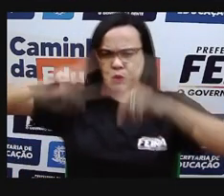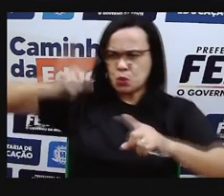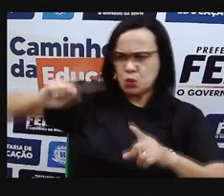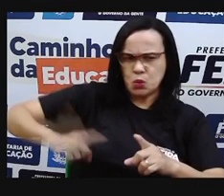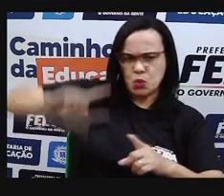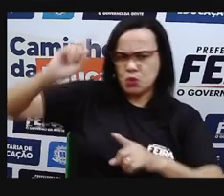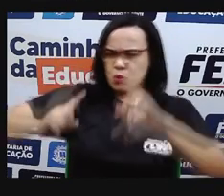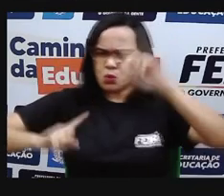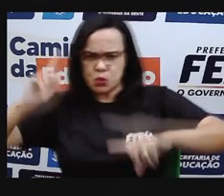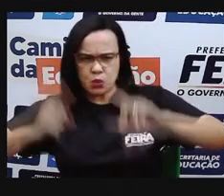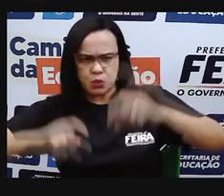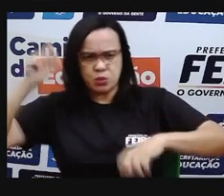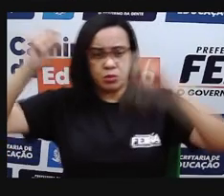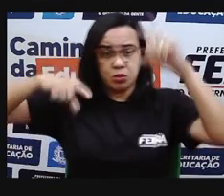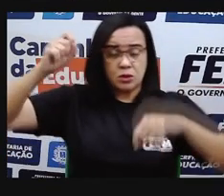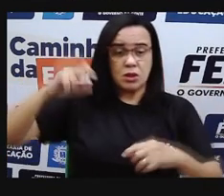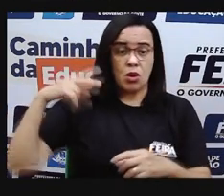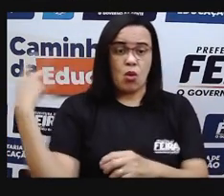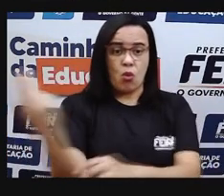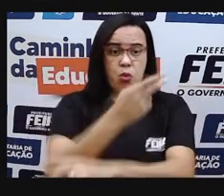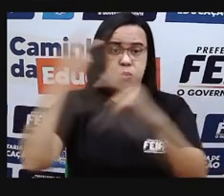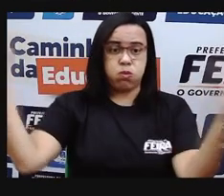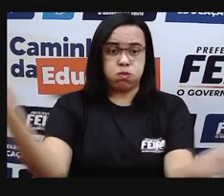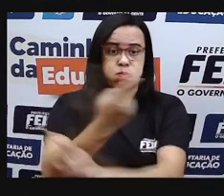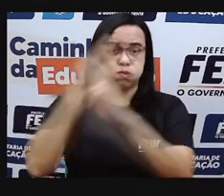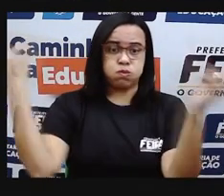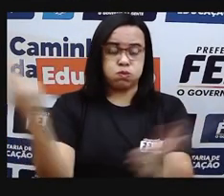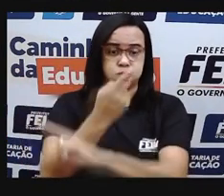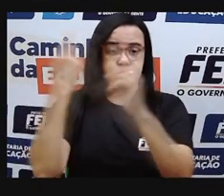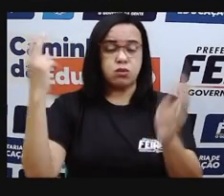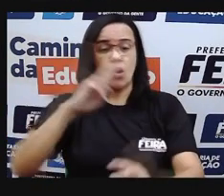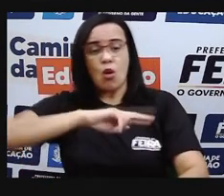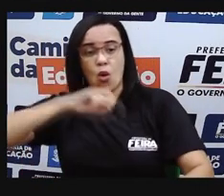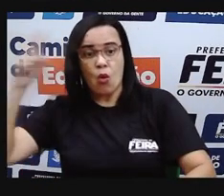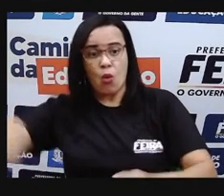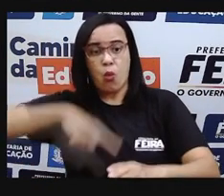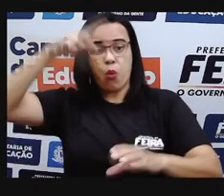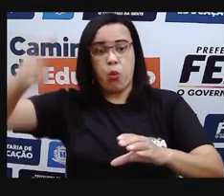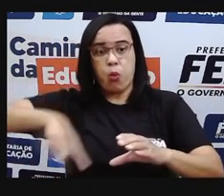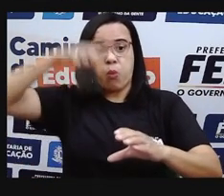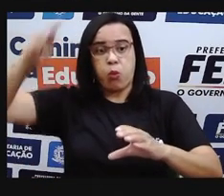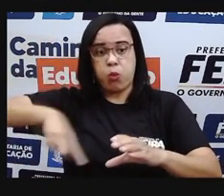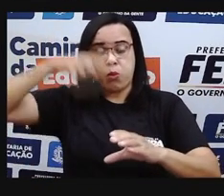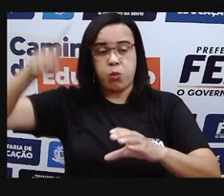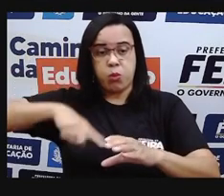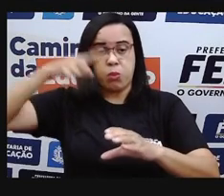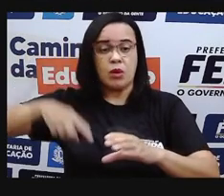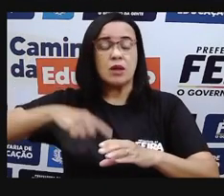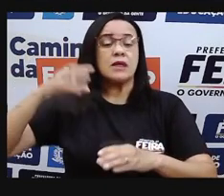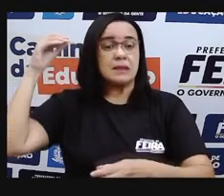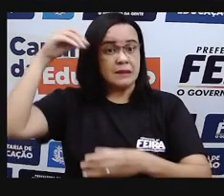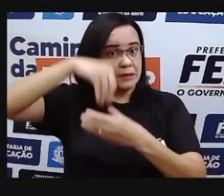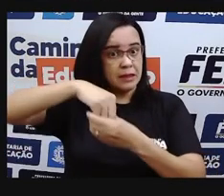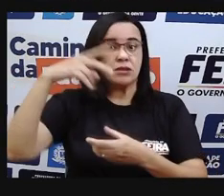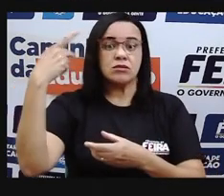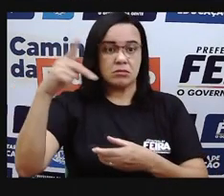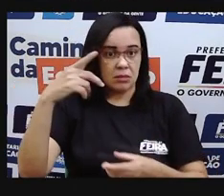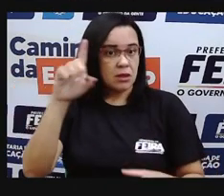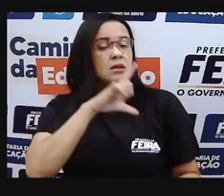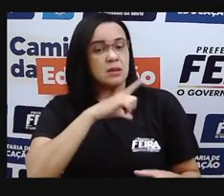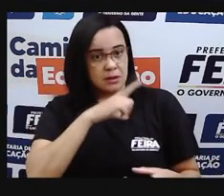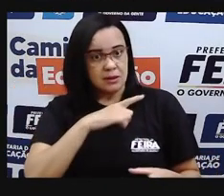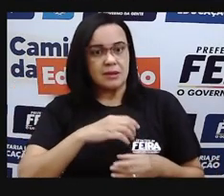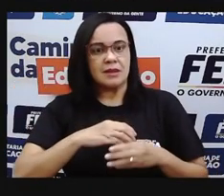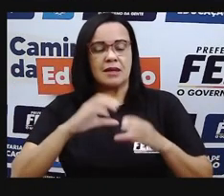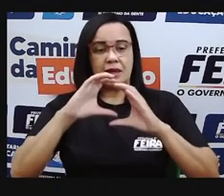furacão, as nuvens, elas vão estar na troposfera, que é essa